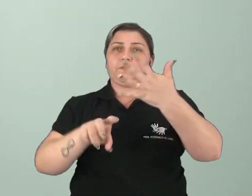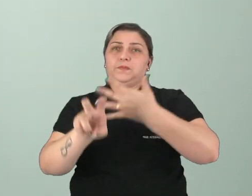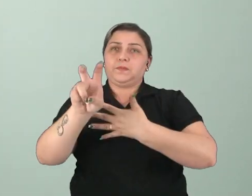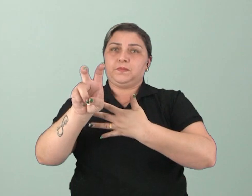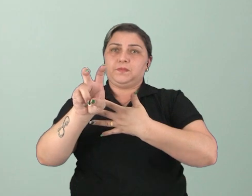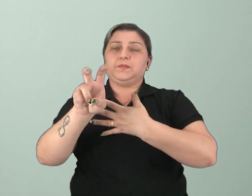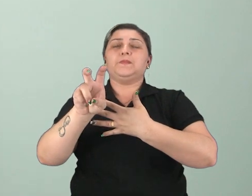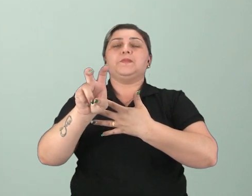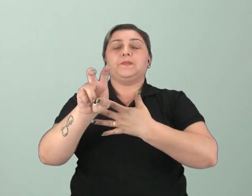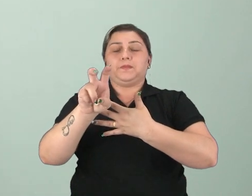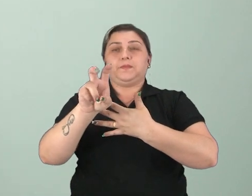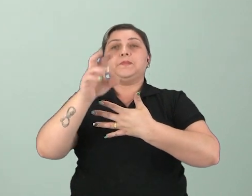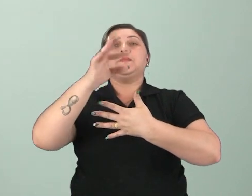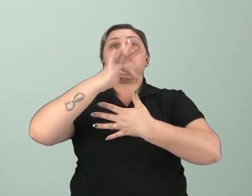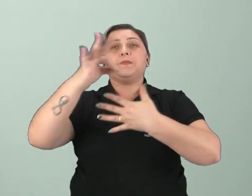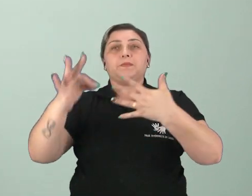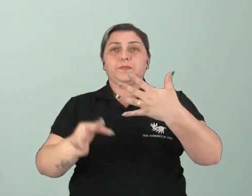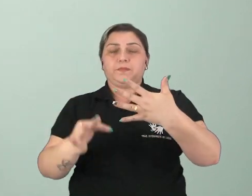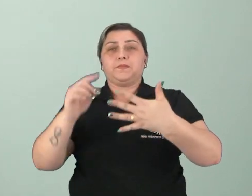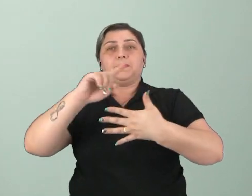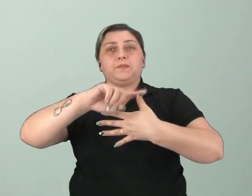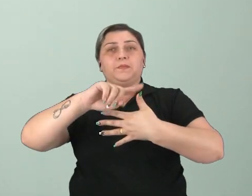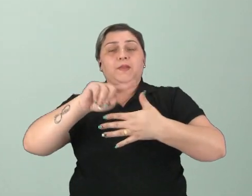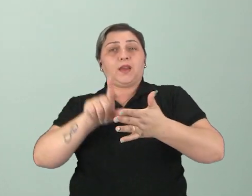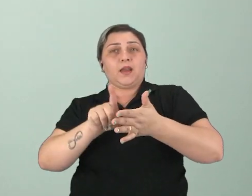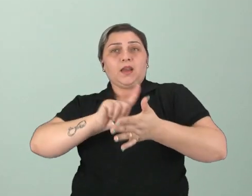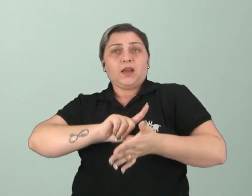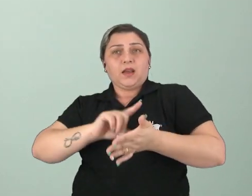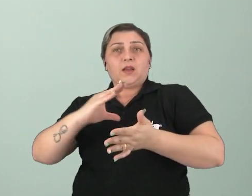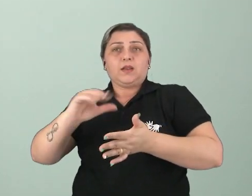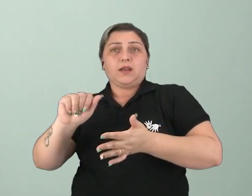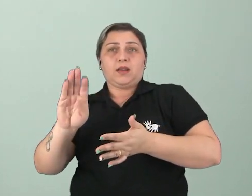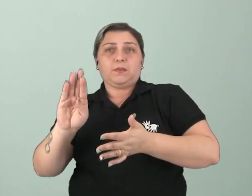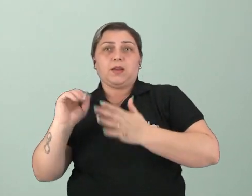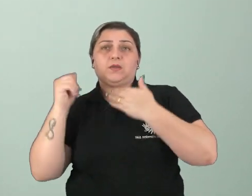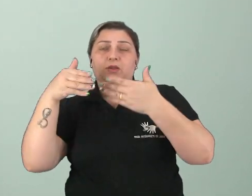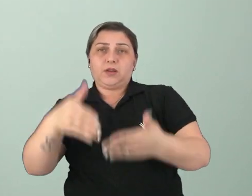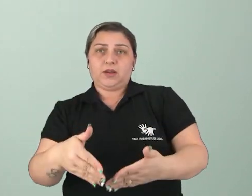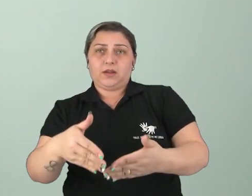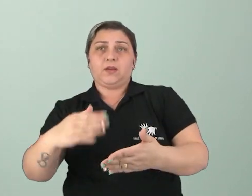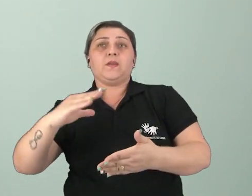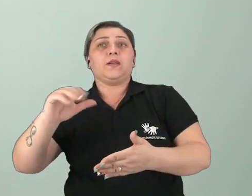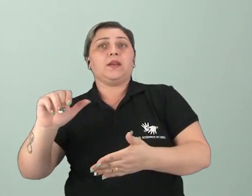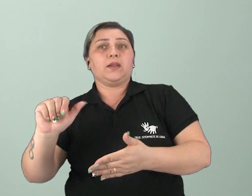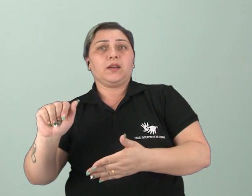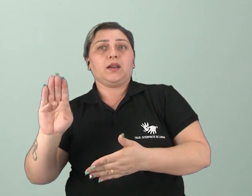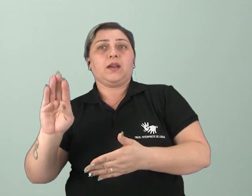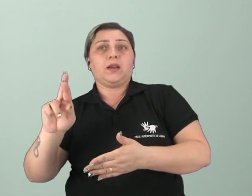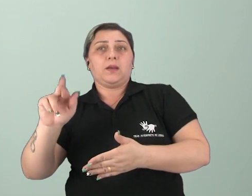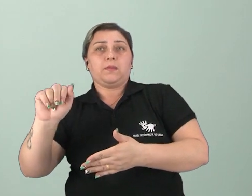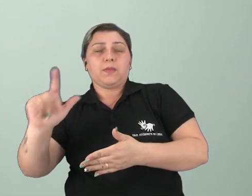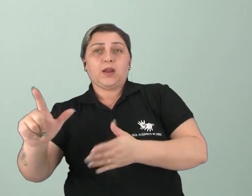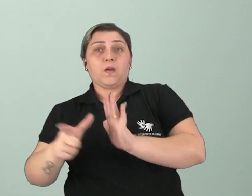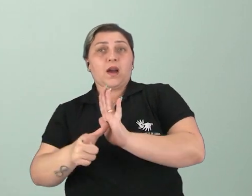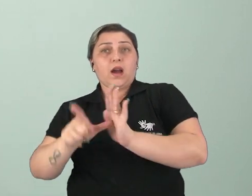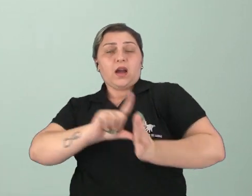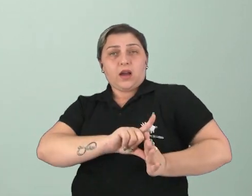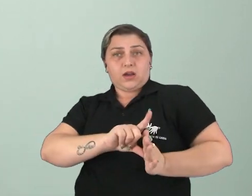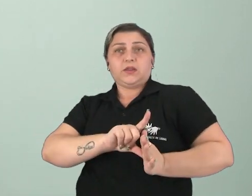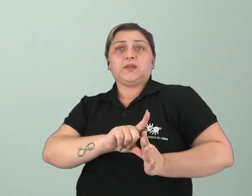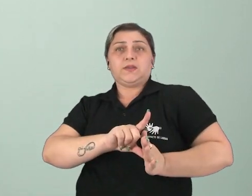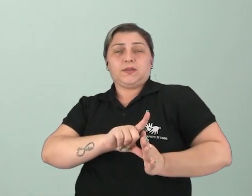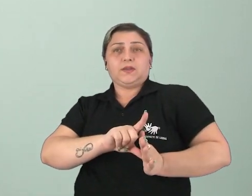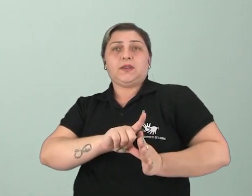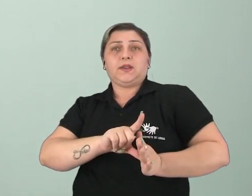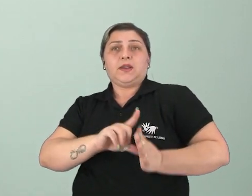principais períodos, certo? Que é o período pré-cabralino, ou seja, o período pré-descobrimento, antes de